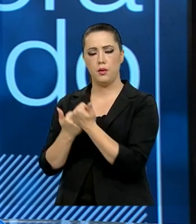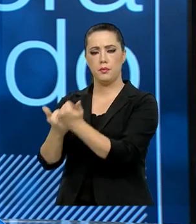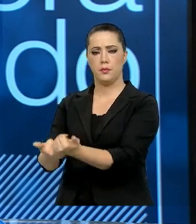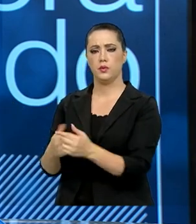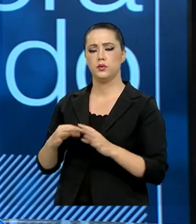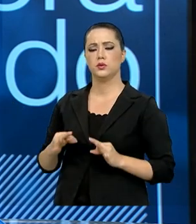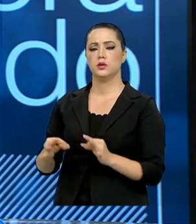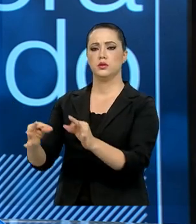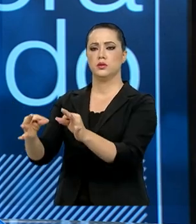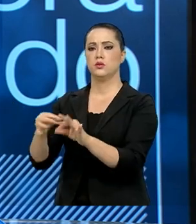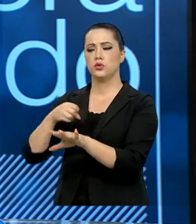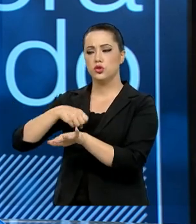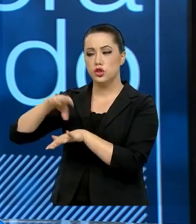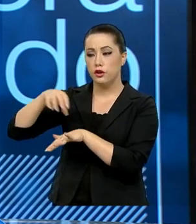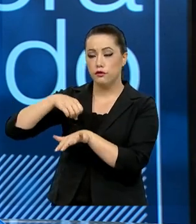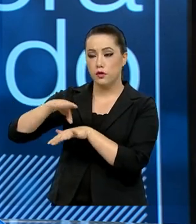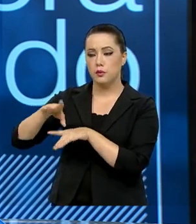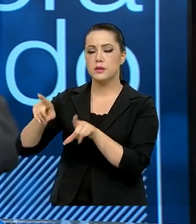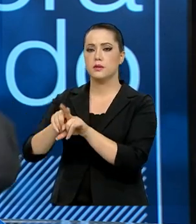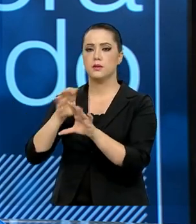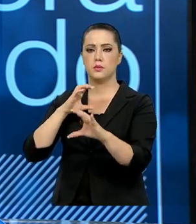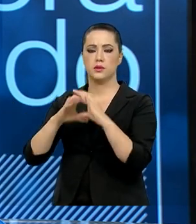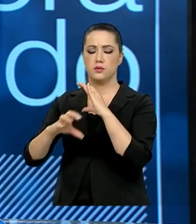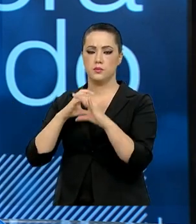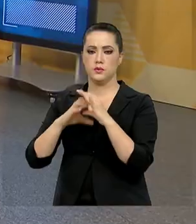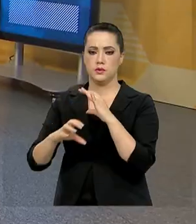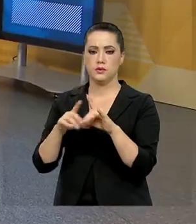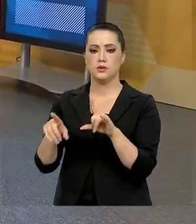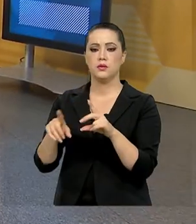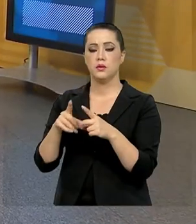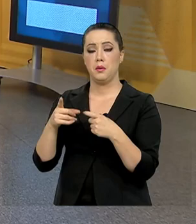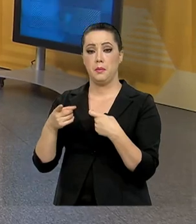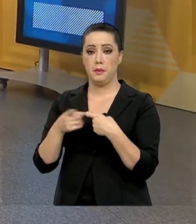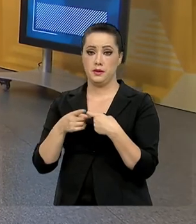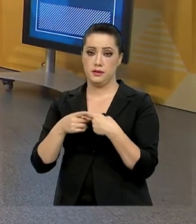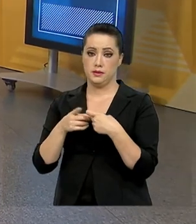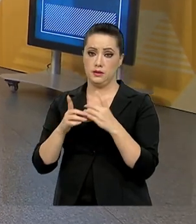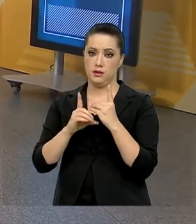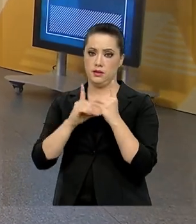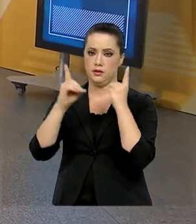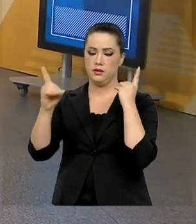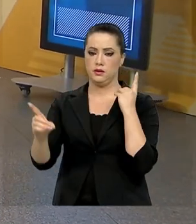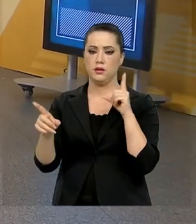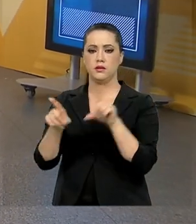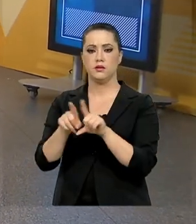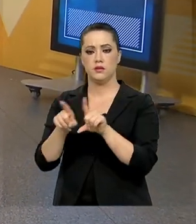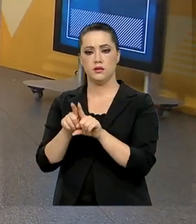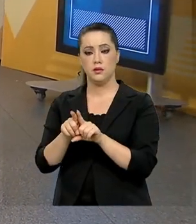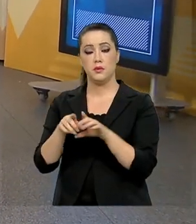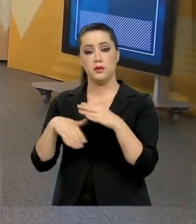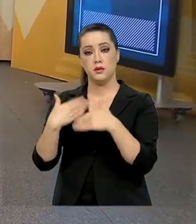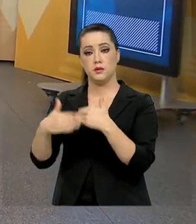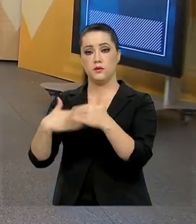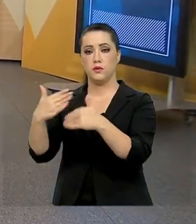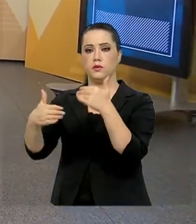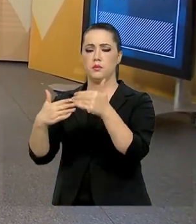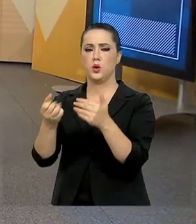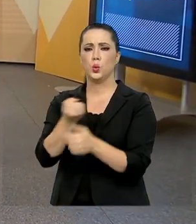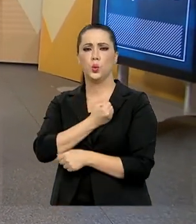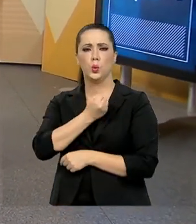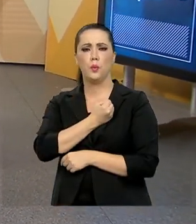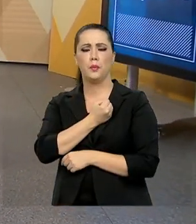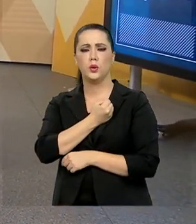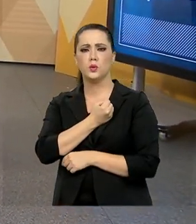tecnologia da informação e comunicação para a telemedicina e também desenvolvimento de algoritmos de classificação de